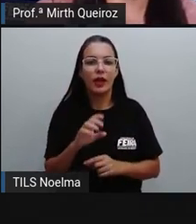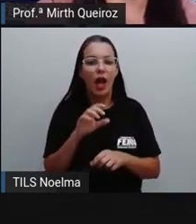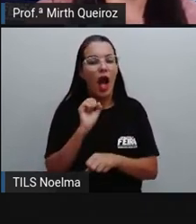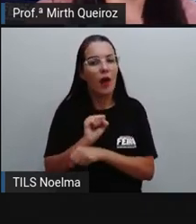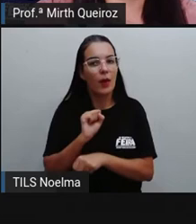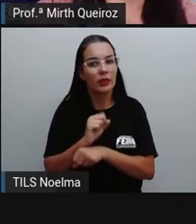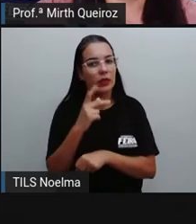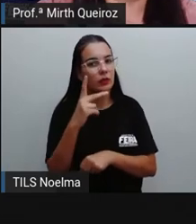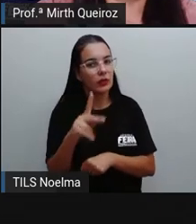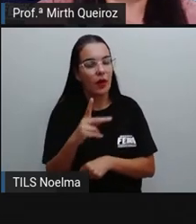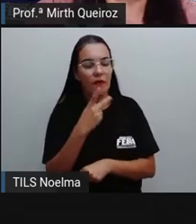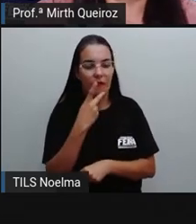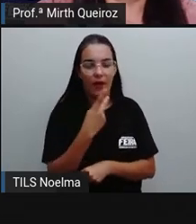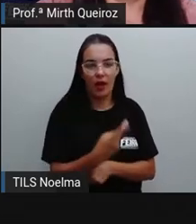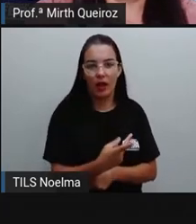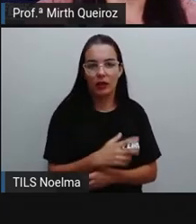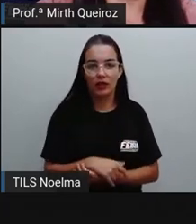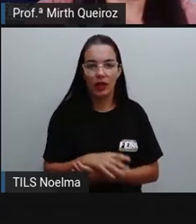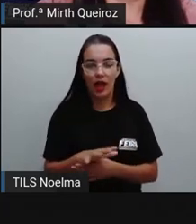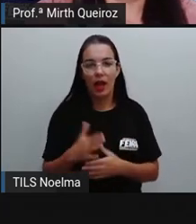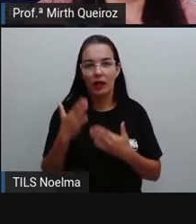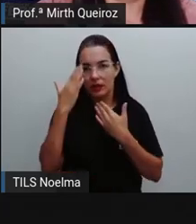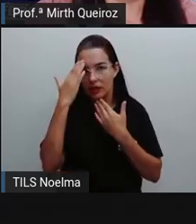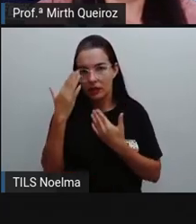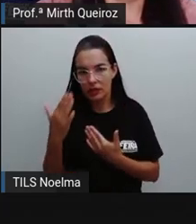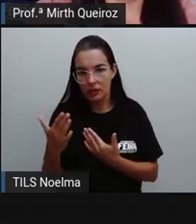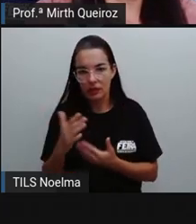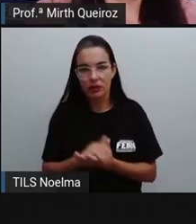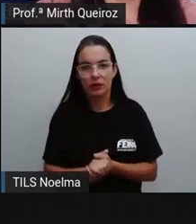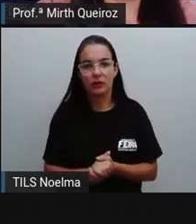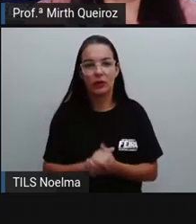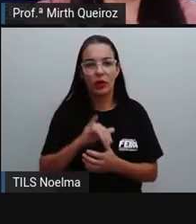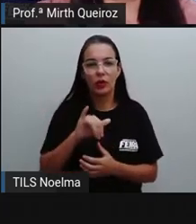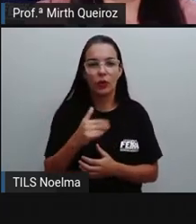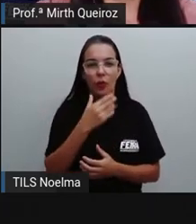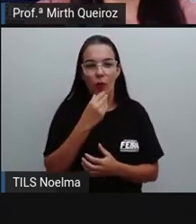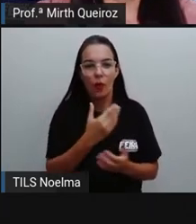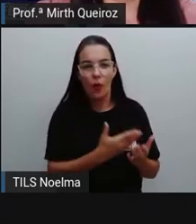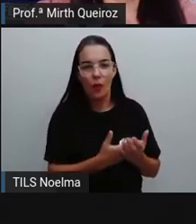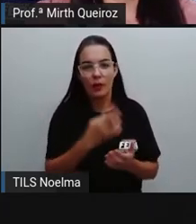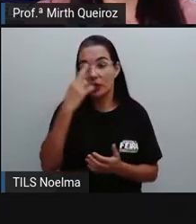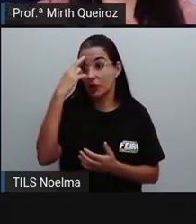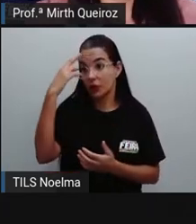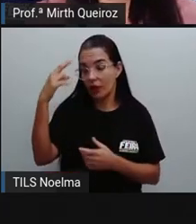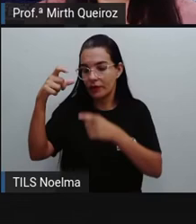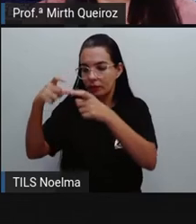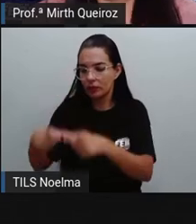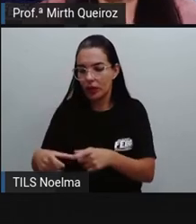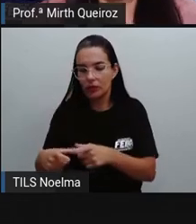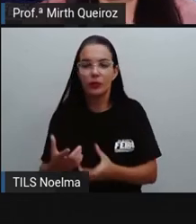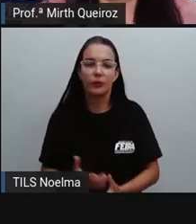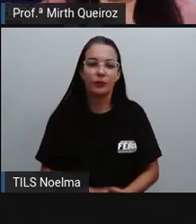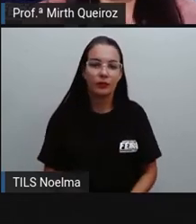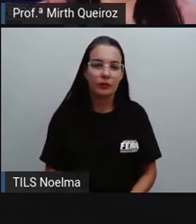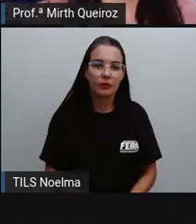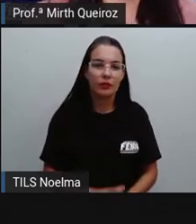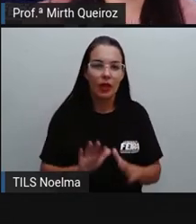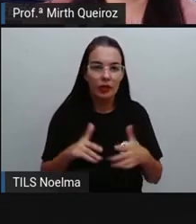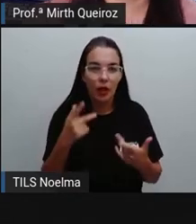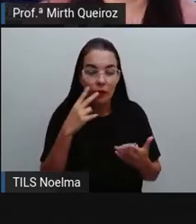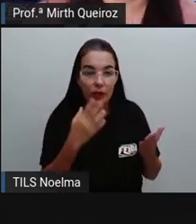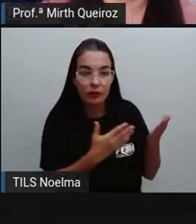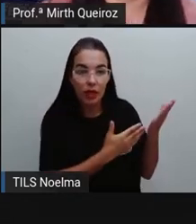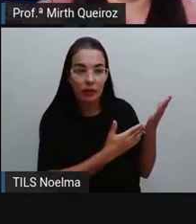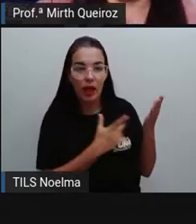Aguardamos seu pronunciamento. Atenciosamente, João Silva, chefe do setor X. Aqui